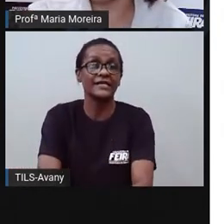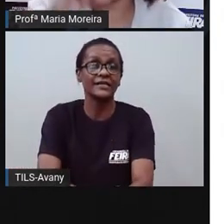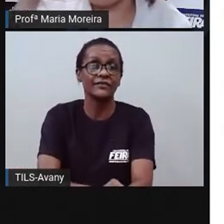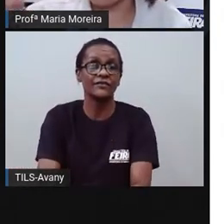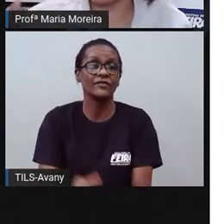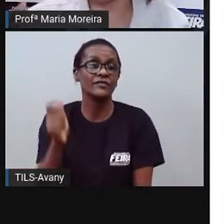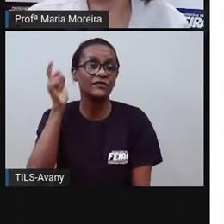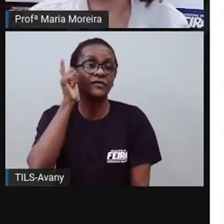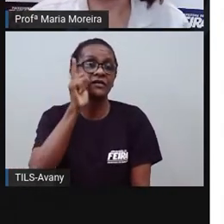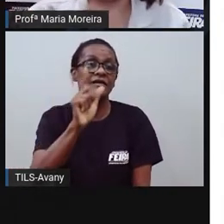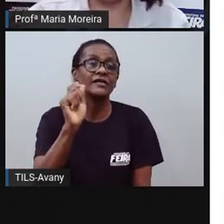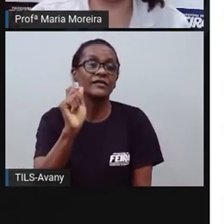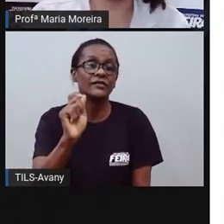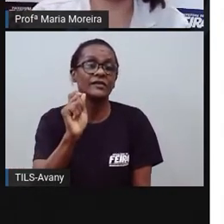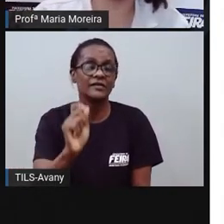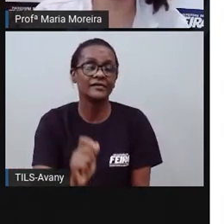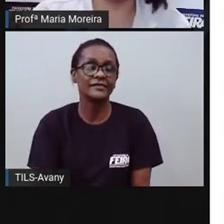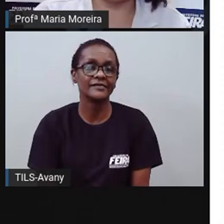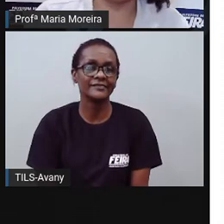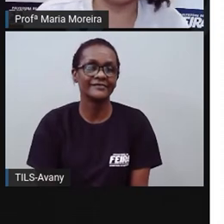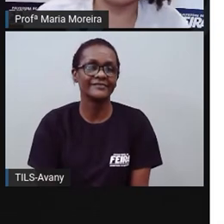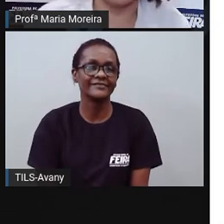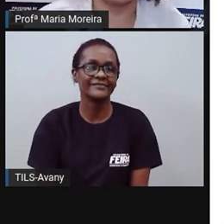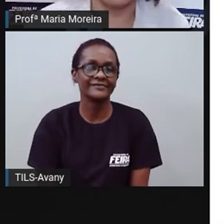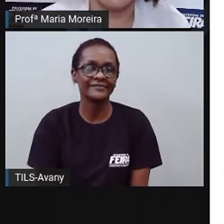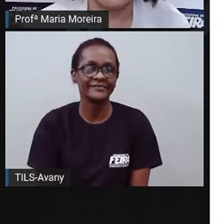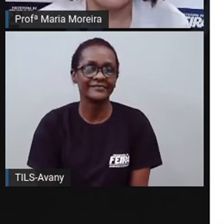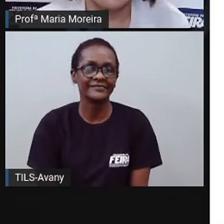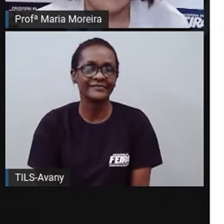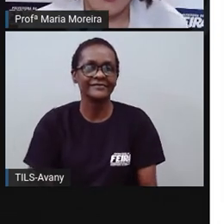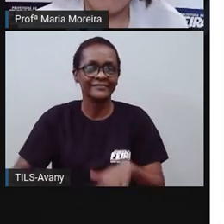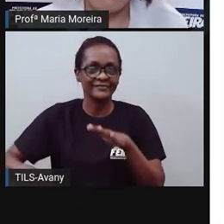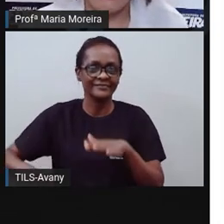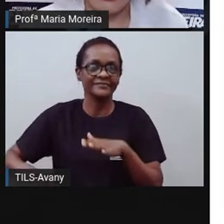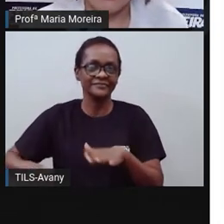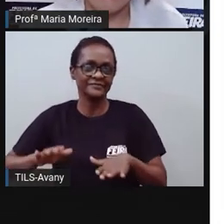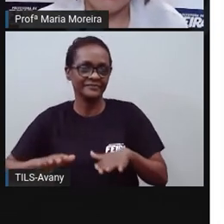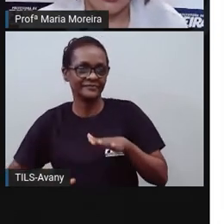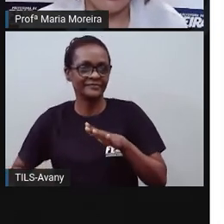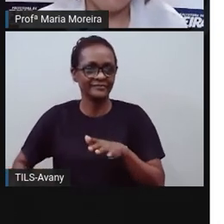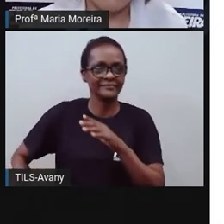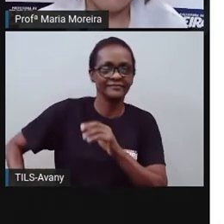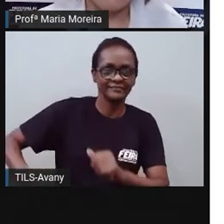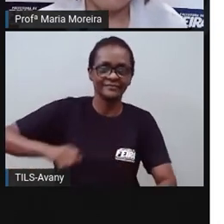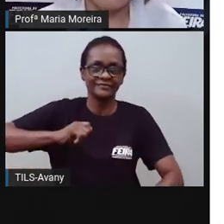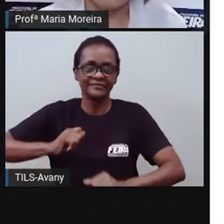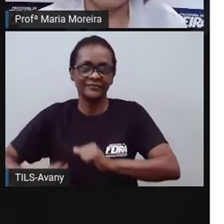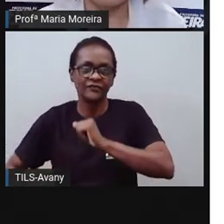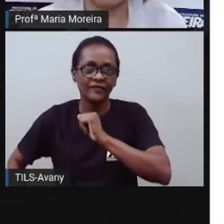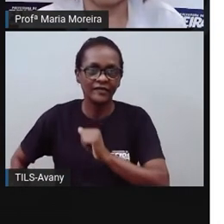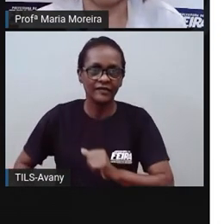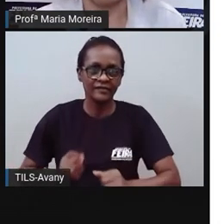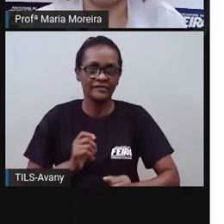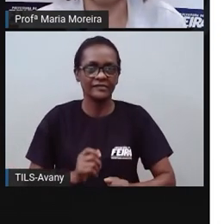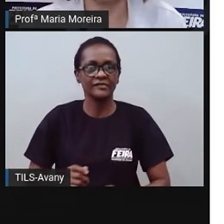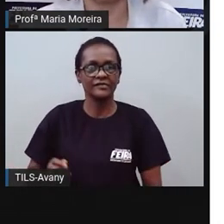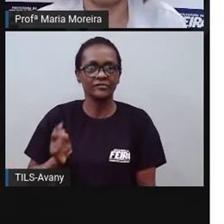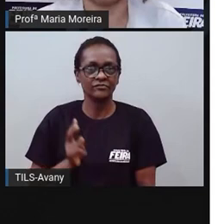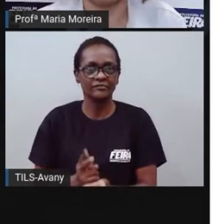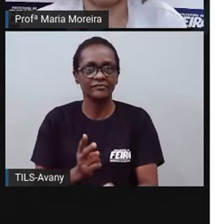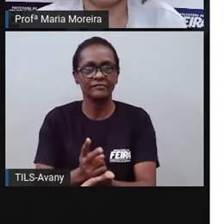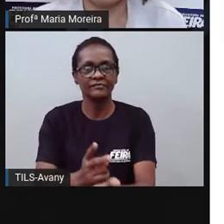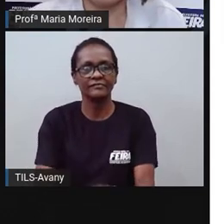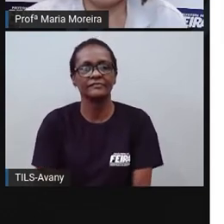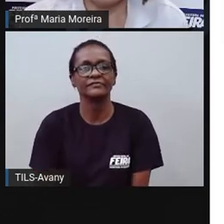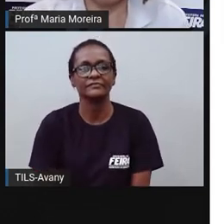lembra da fuga para o quilombo? Exatamente através aí da capoeira, tá? Bom, o